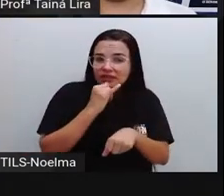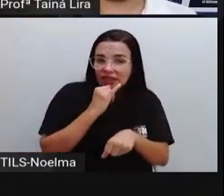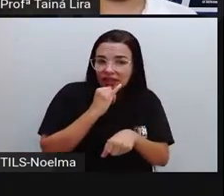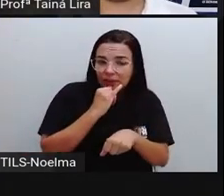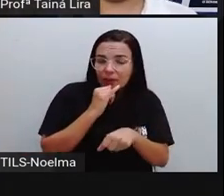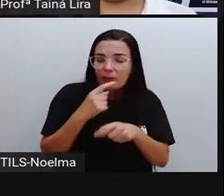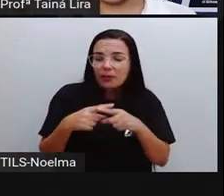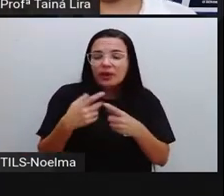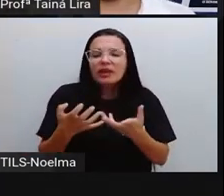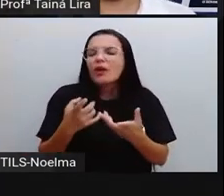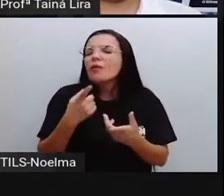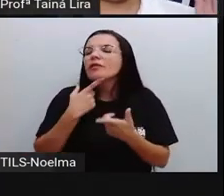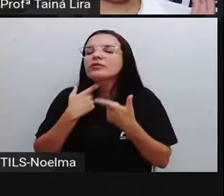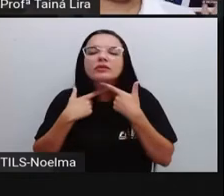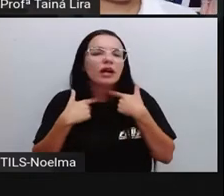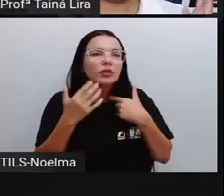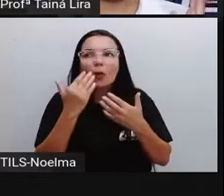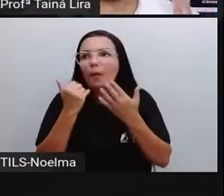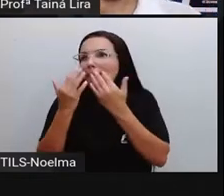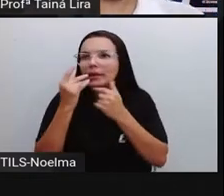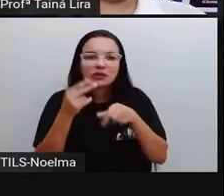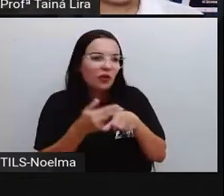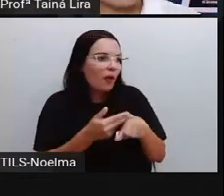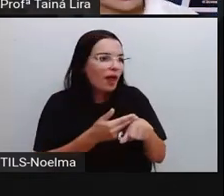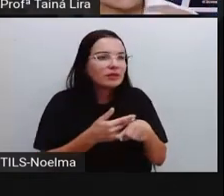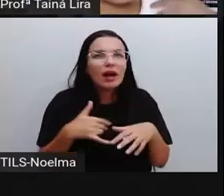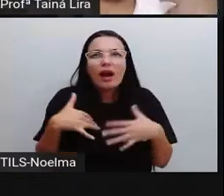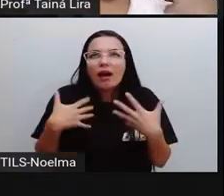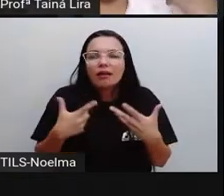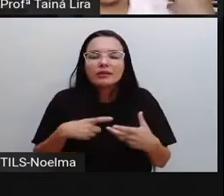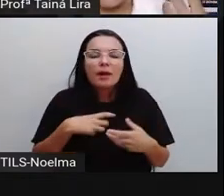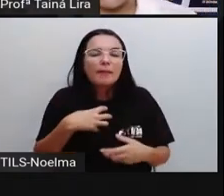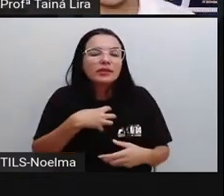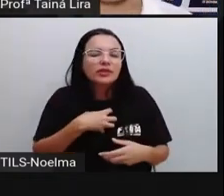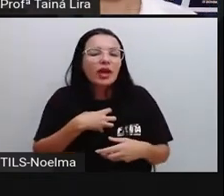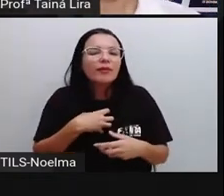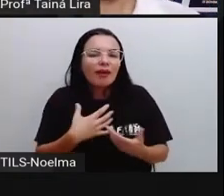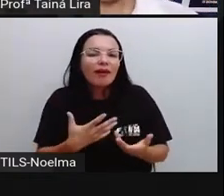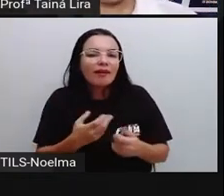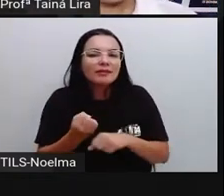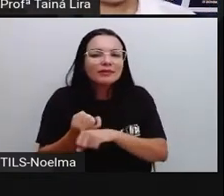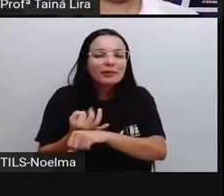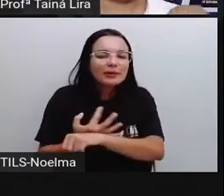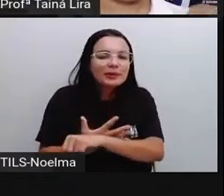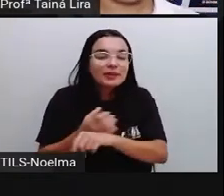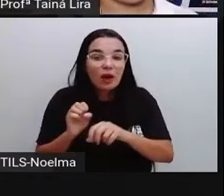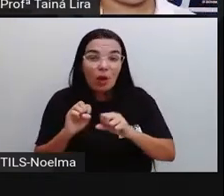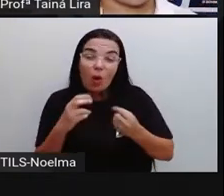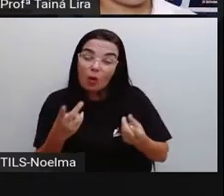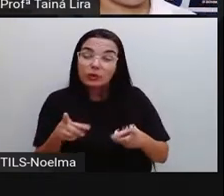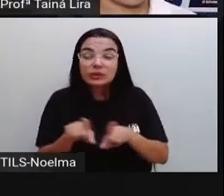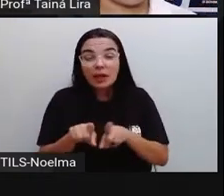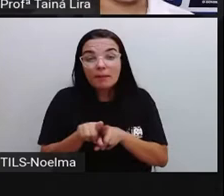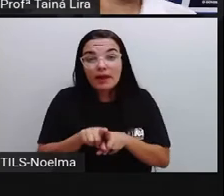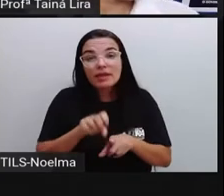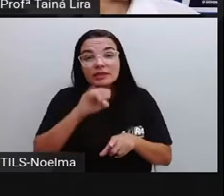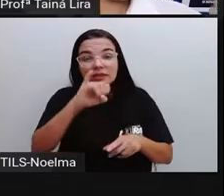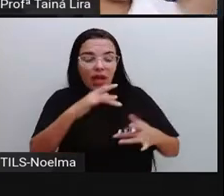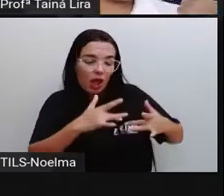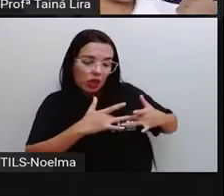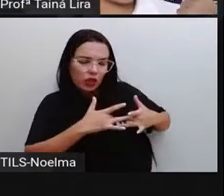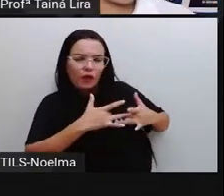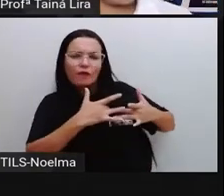nossa vontade de experimentar, no nosso apetite, no nosso paladar. Ou nesse exemplo também que a Prodeu,